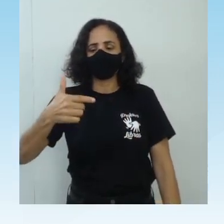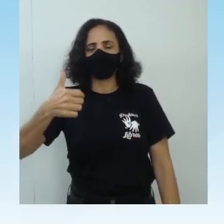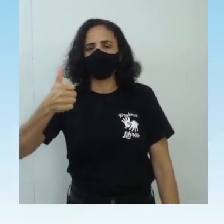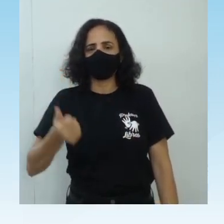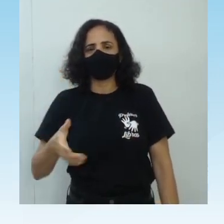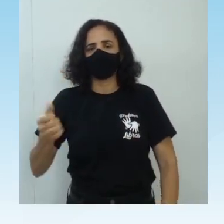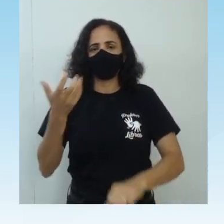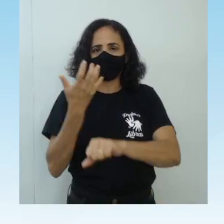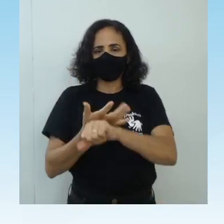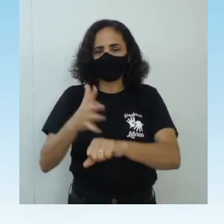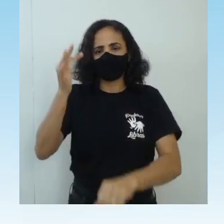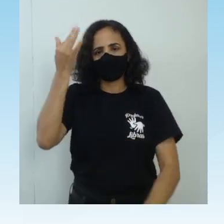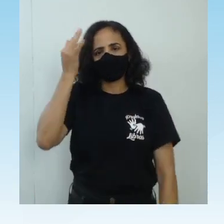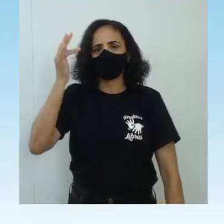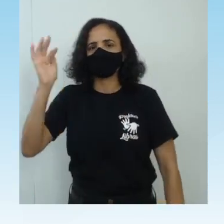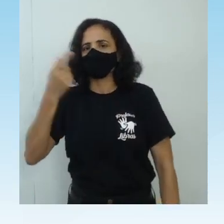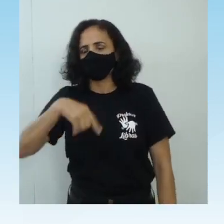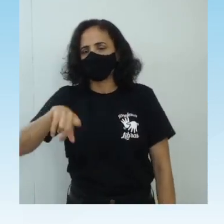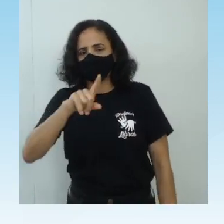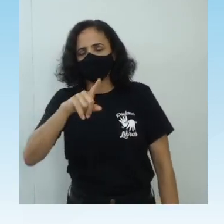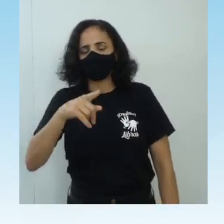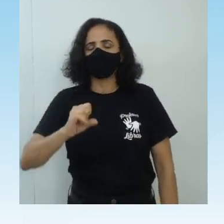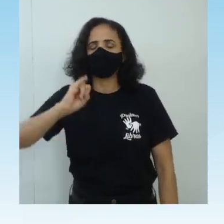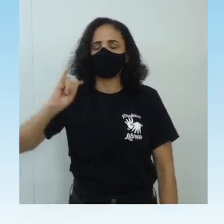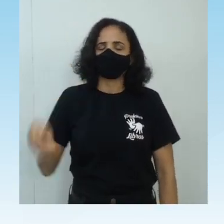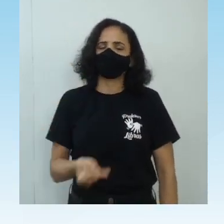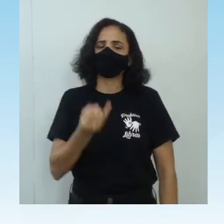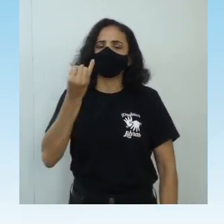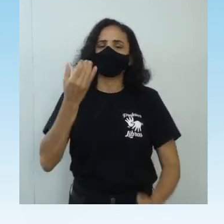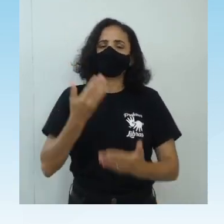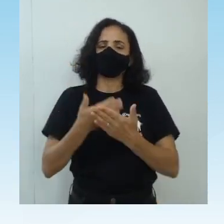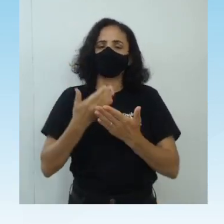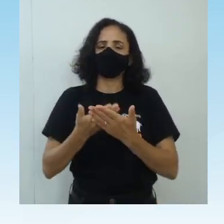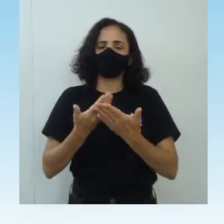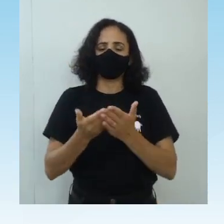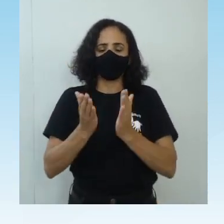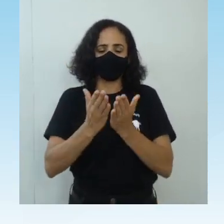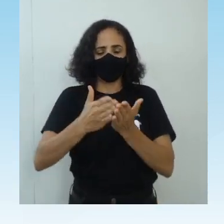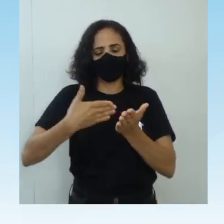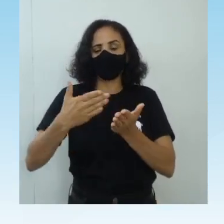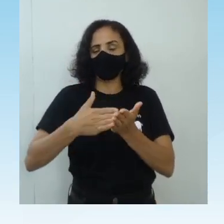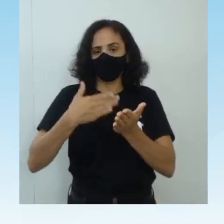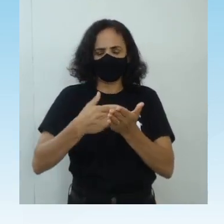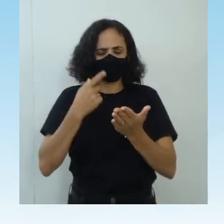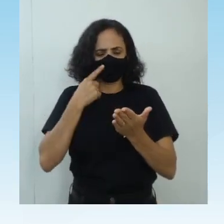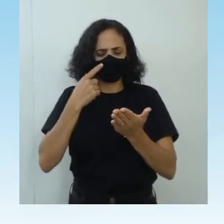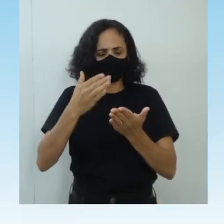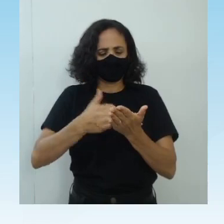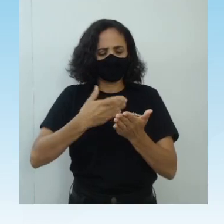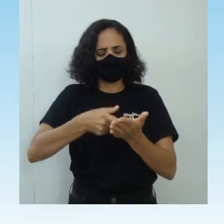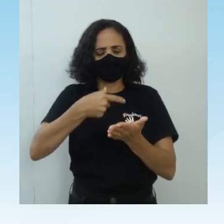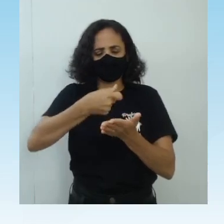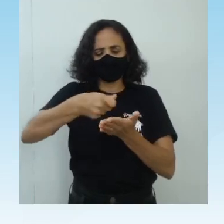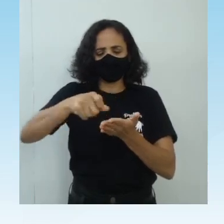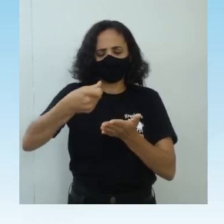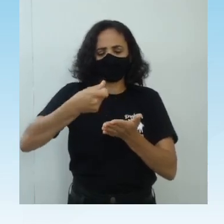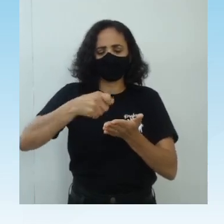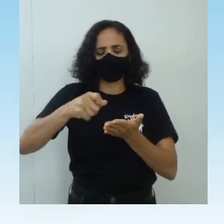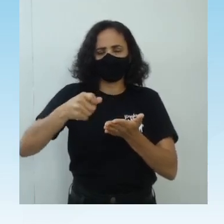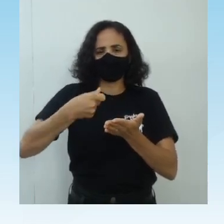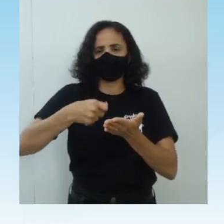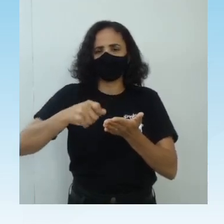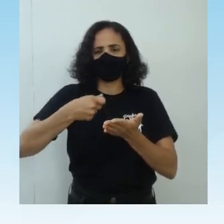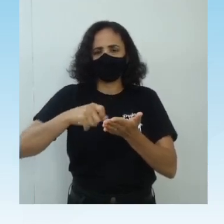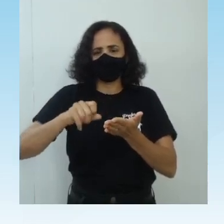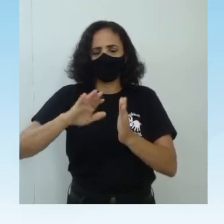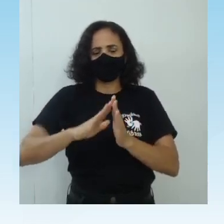filosofia, certo? Então não deixem de pegar o seu caderno, fazer ali as anotações devidas,